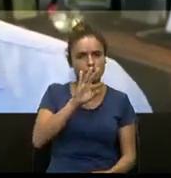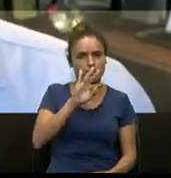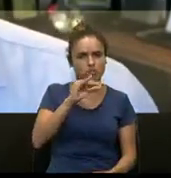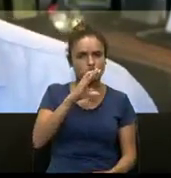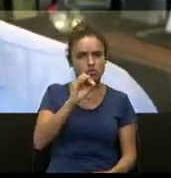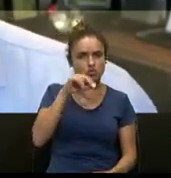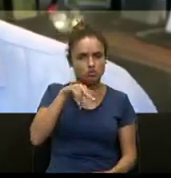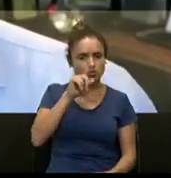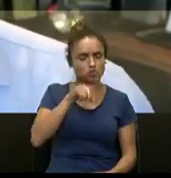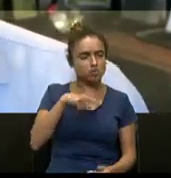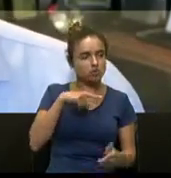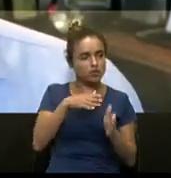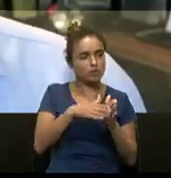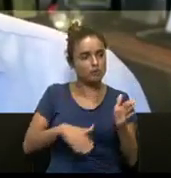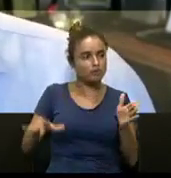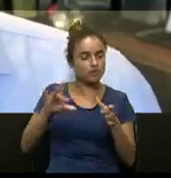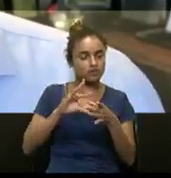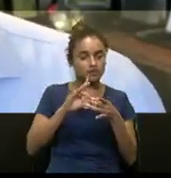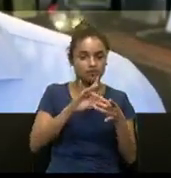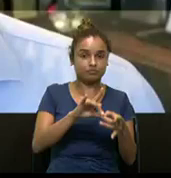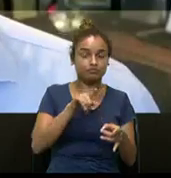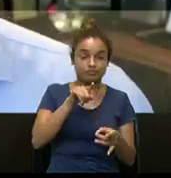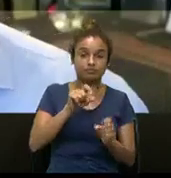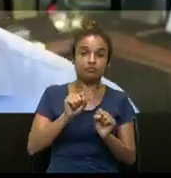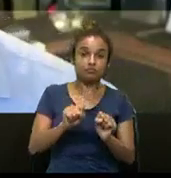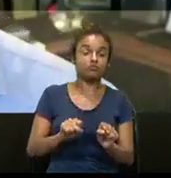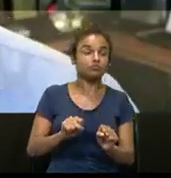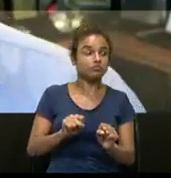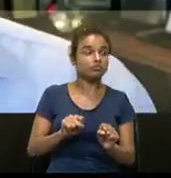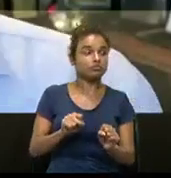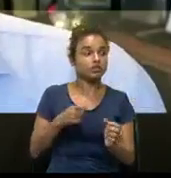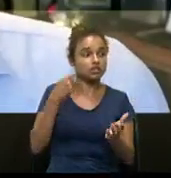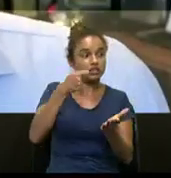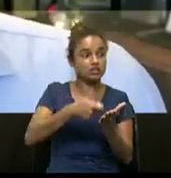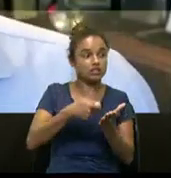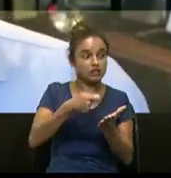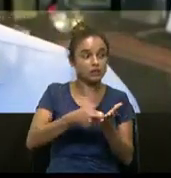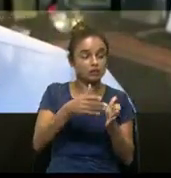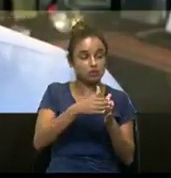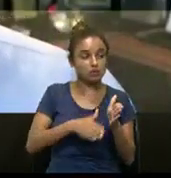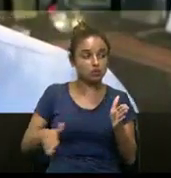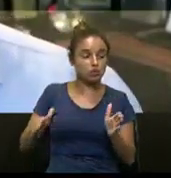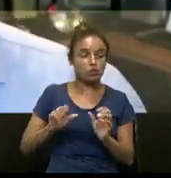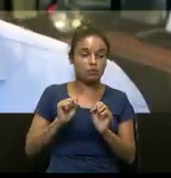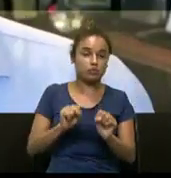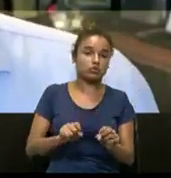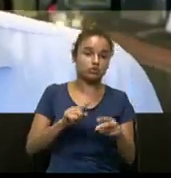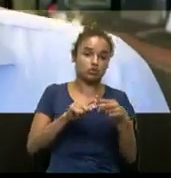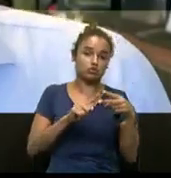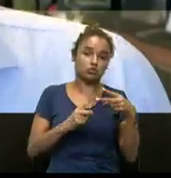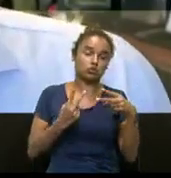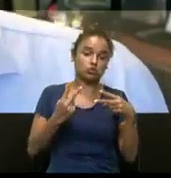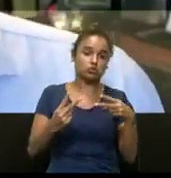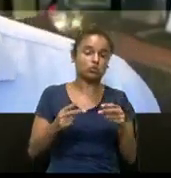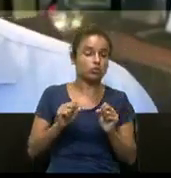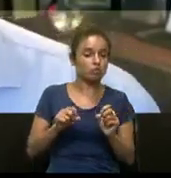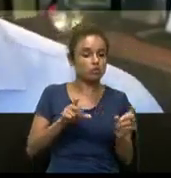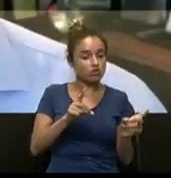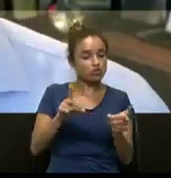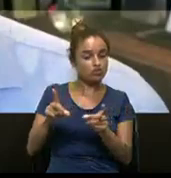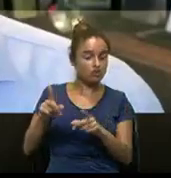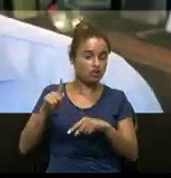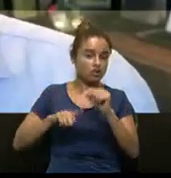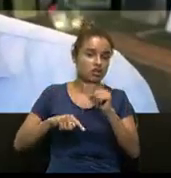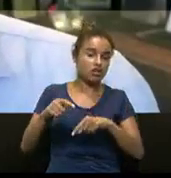mercado oportuno, é um mercado que basicamente você pode investir em Bitcoin de duas maneiras, você pode vender algo